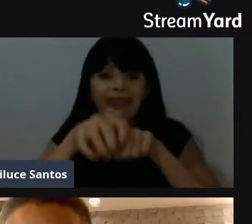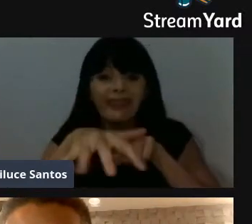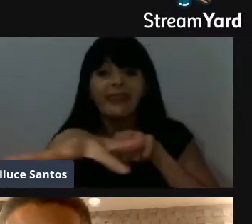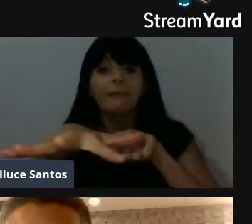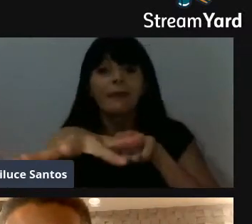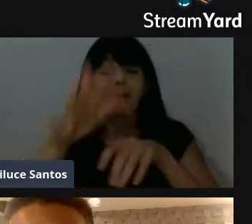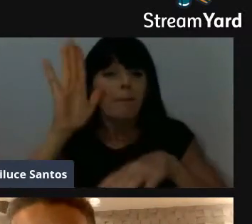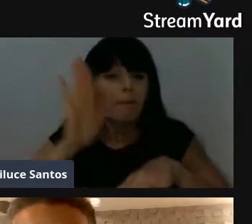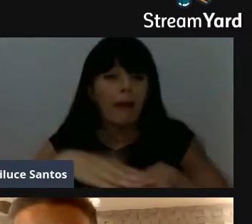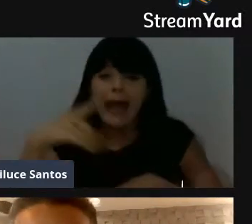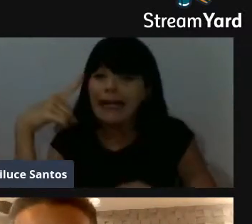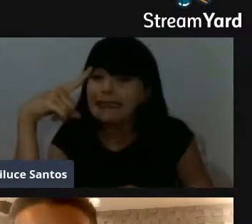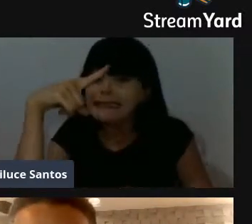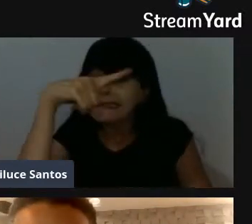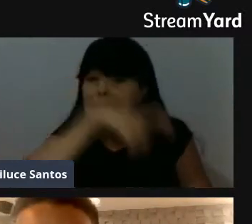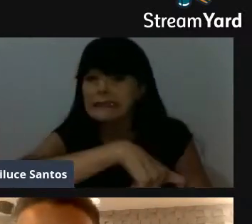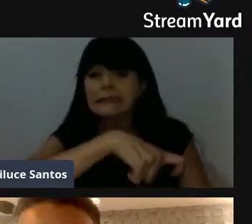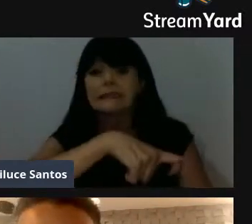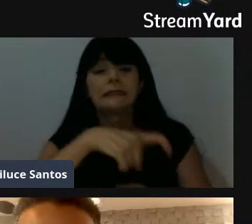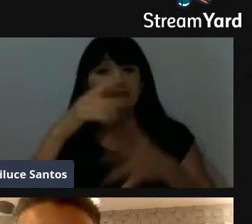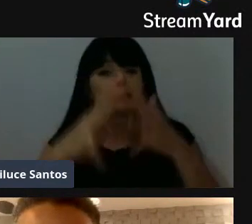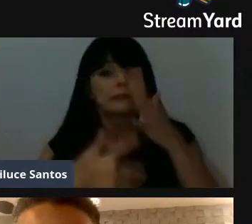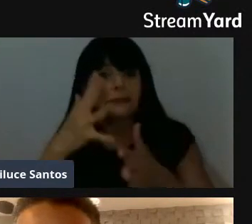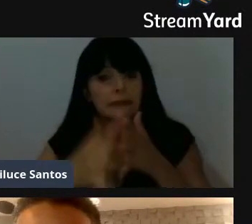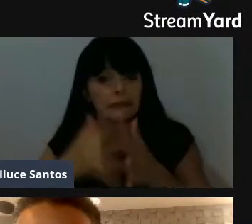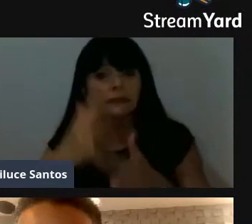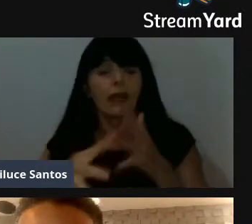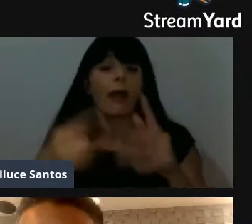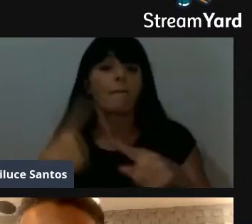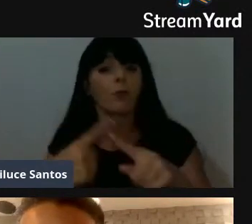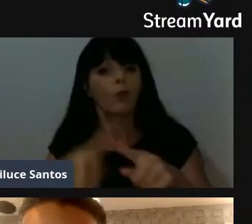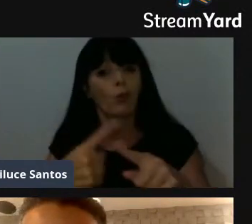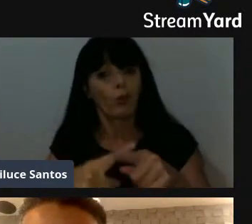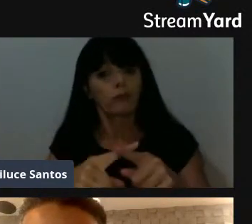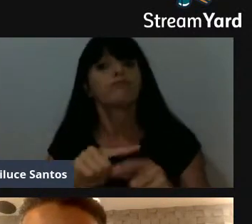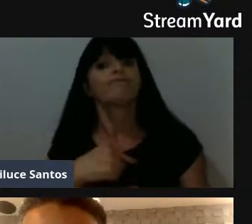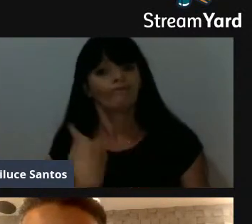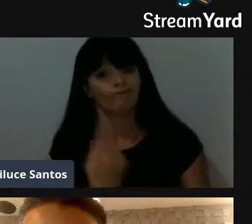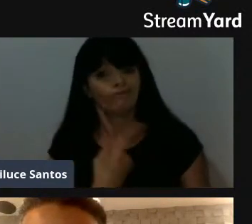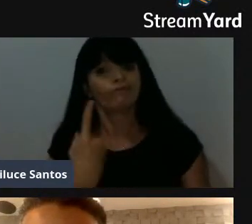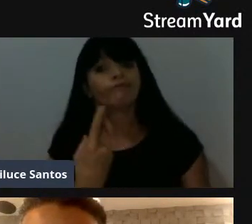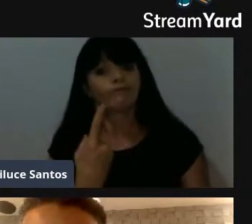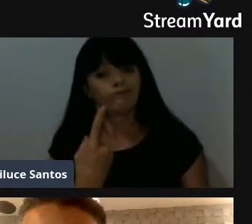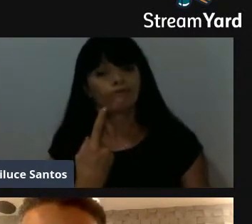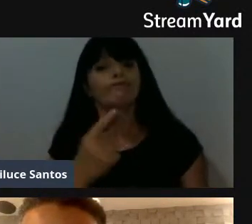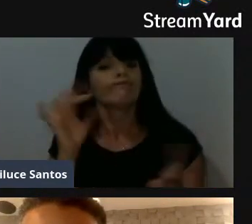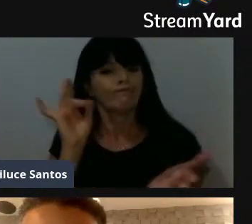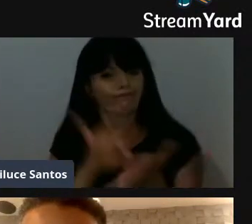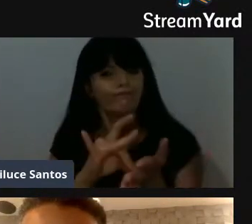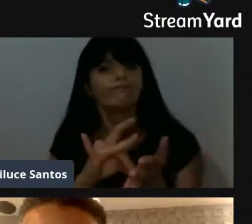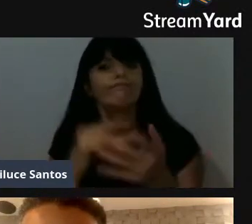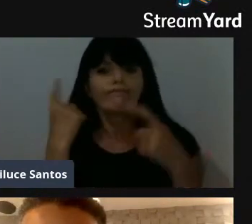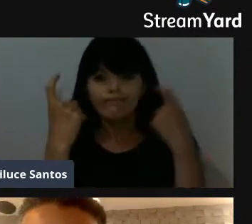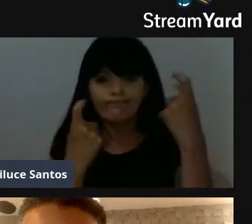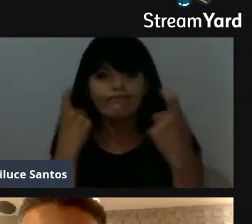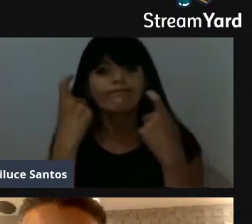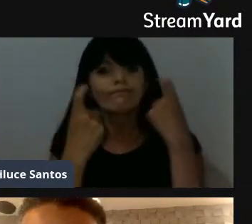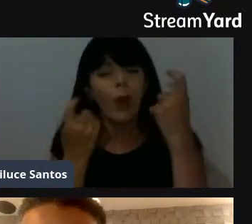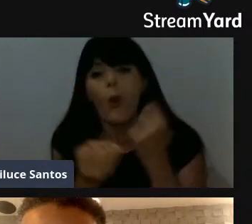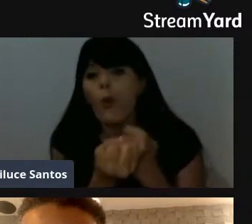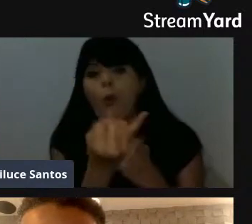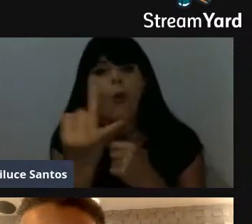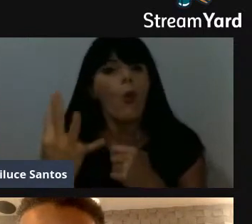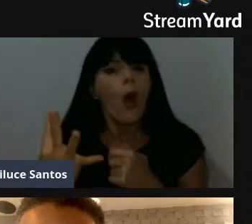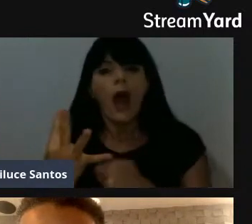mais complicada para a gente. Por quê? A gente está bastante preocupado com a quantidade